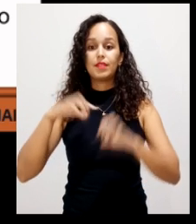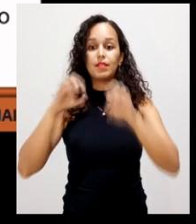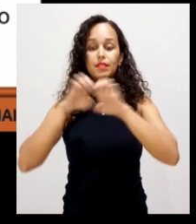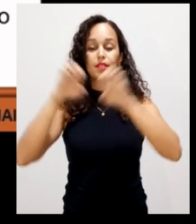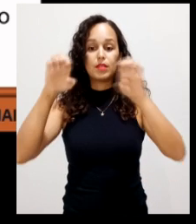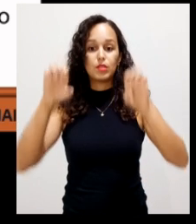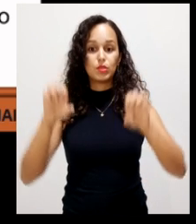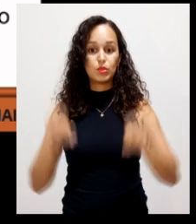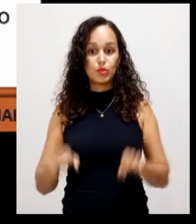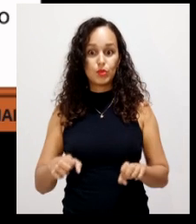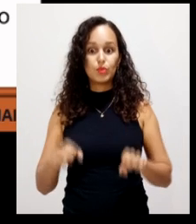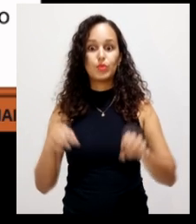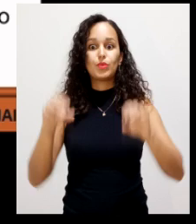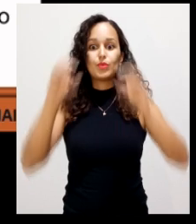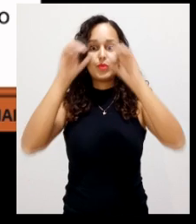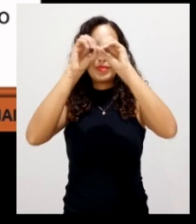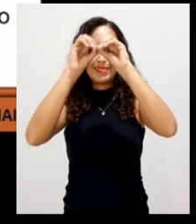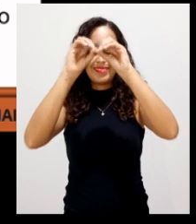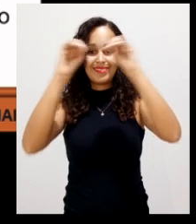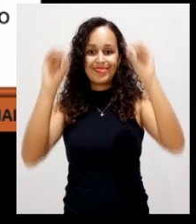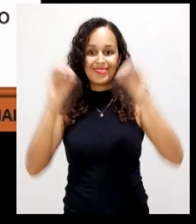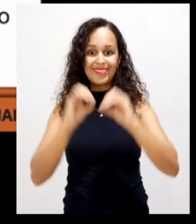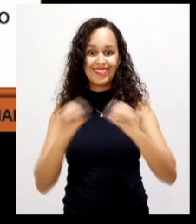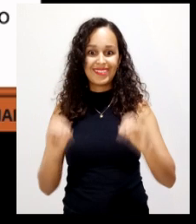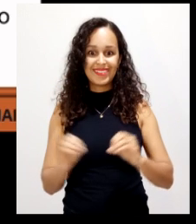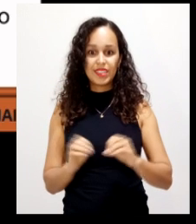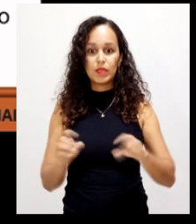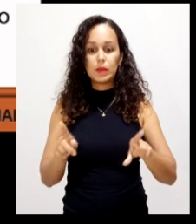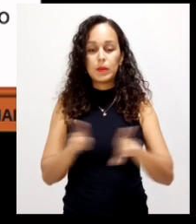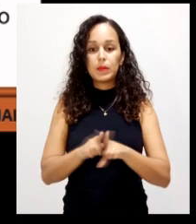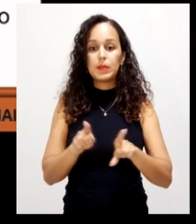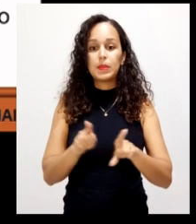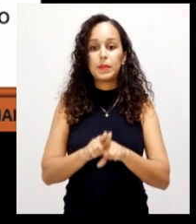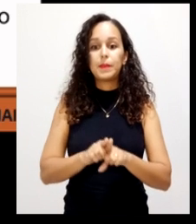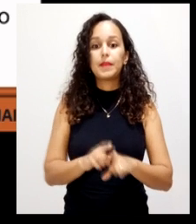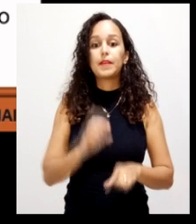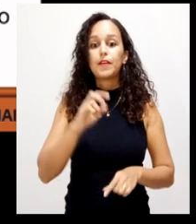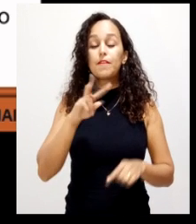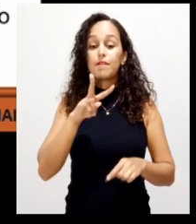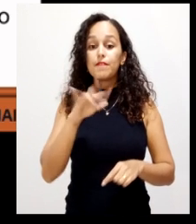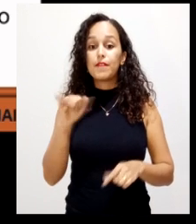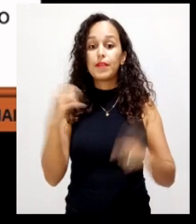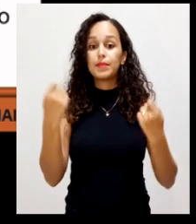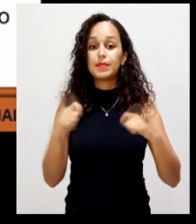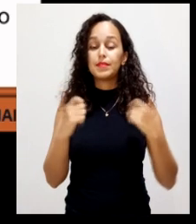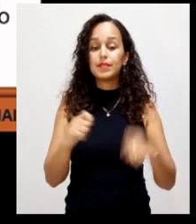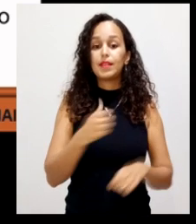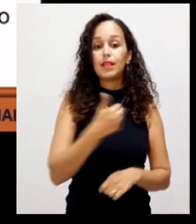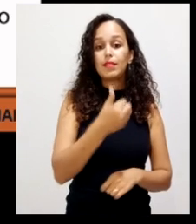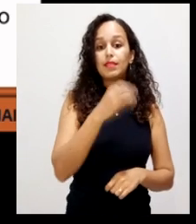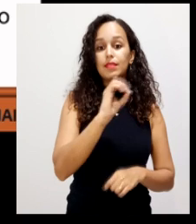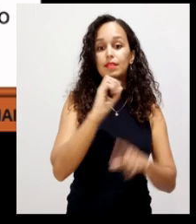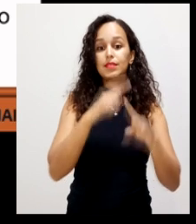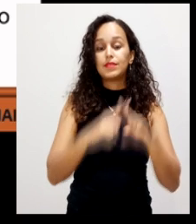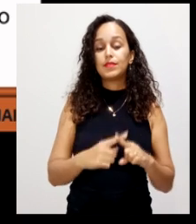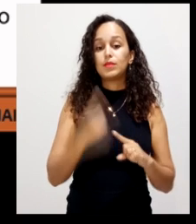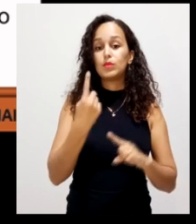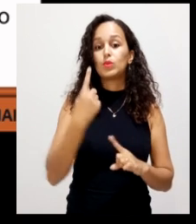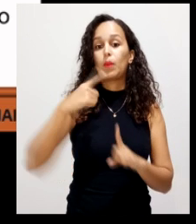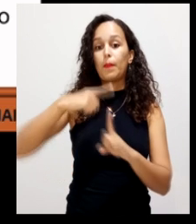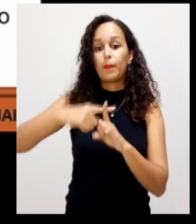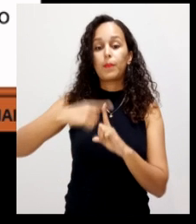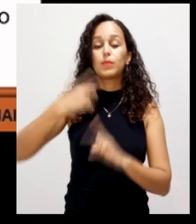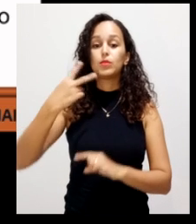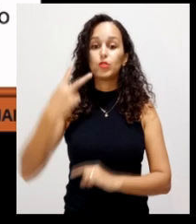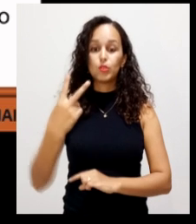que vai ser utilizados na forma de CO2. Então, ser necessário 10 vezes 1 mais 2, 30 átomos de carbono.